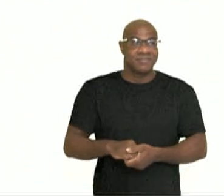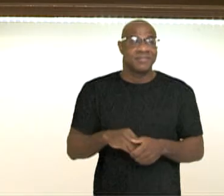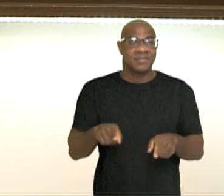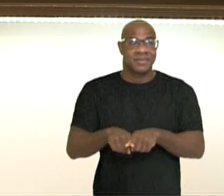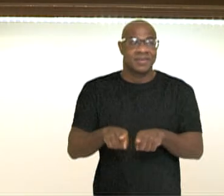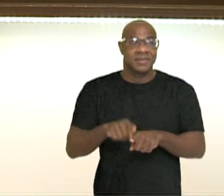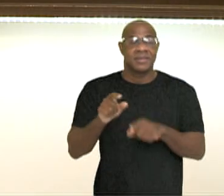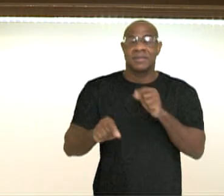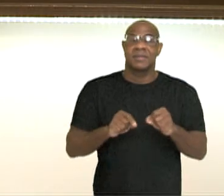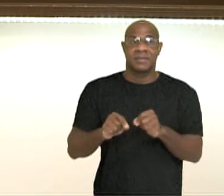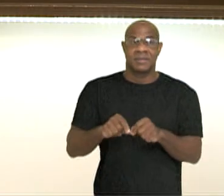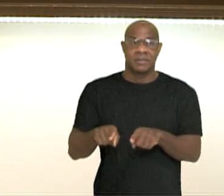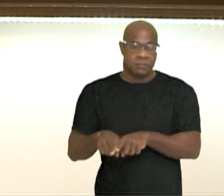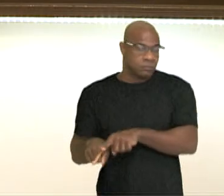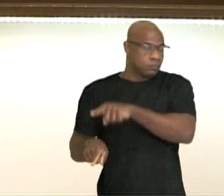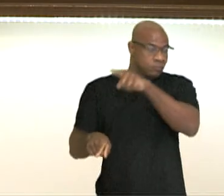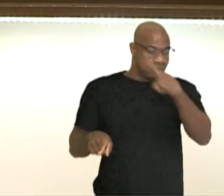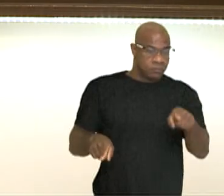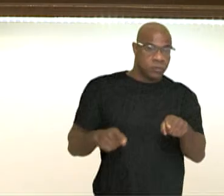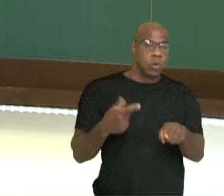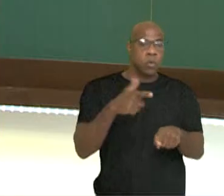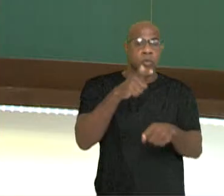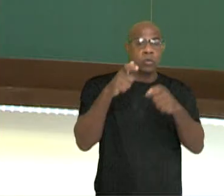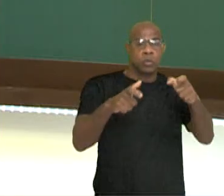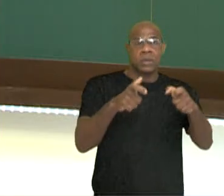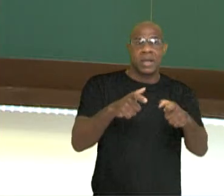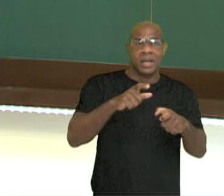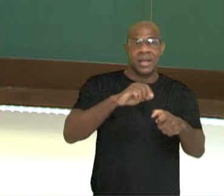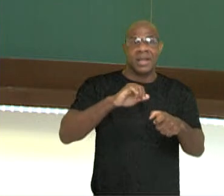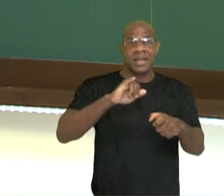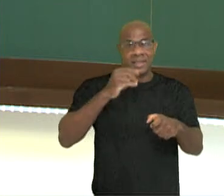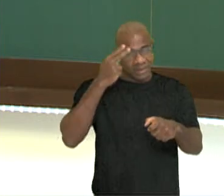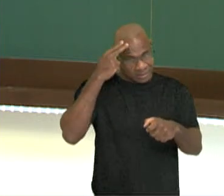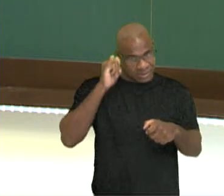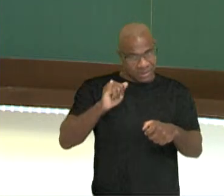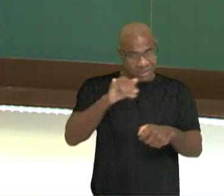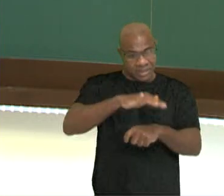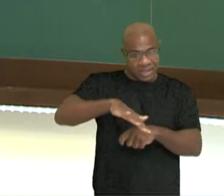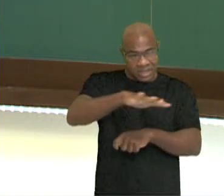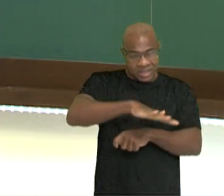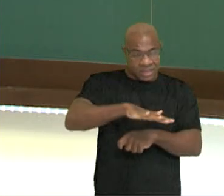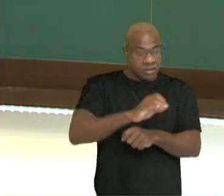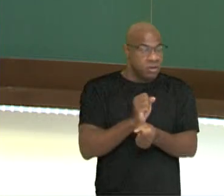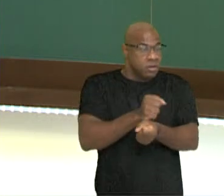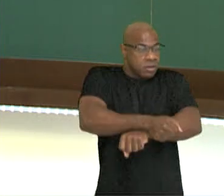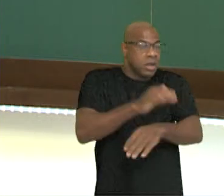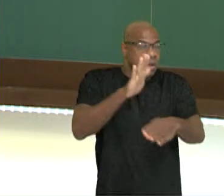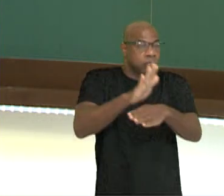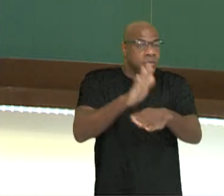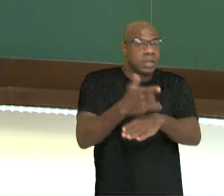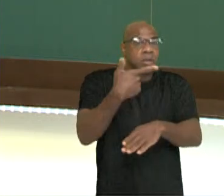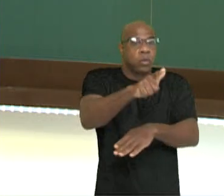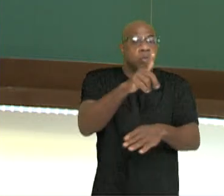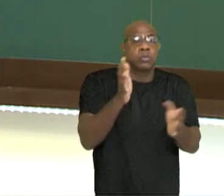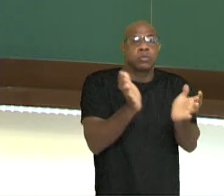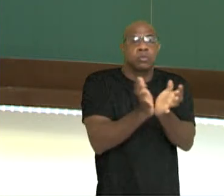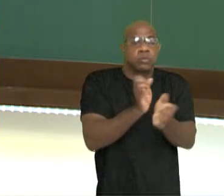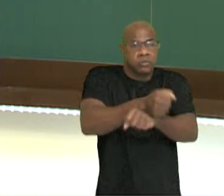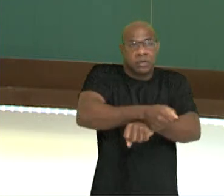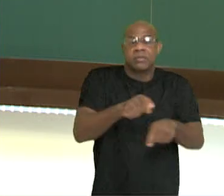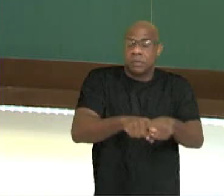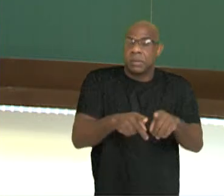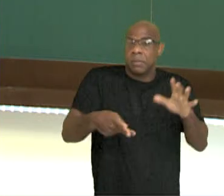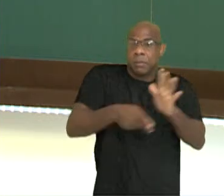para a parte oriental da ilha e libertar os escravizados no território que pertencia à